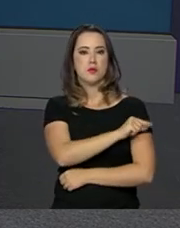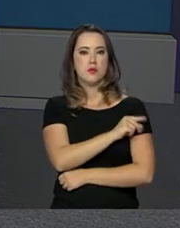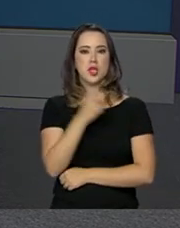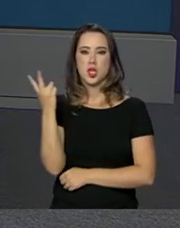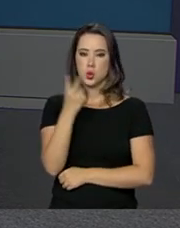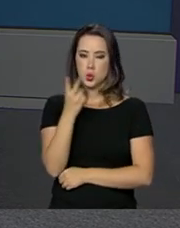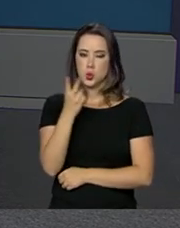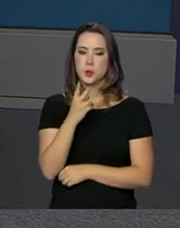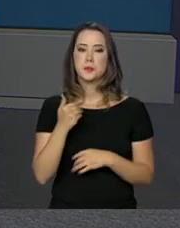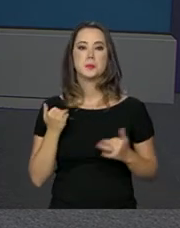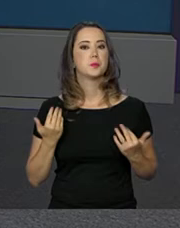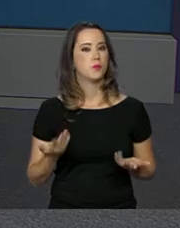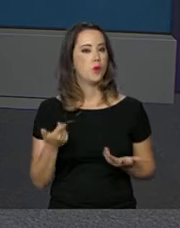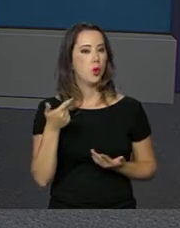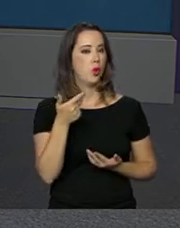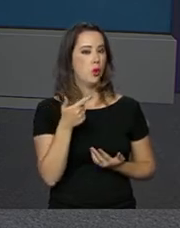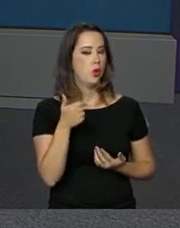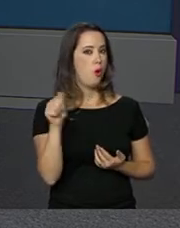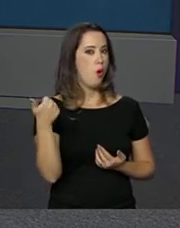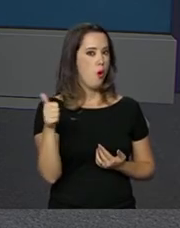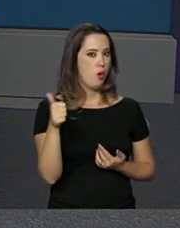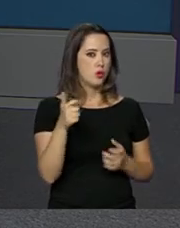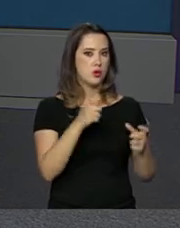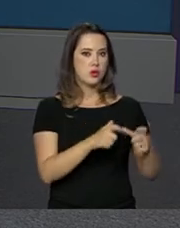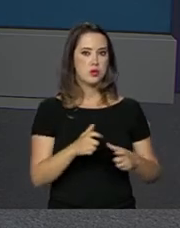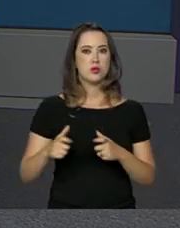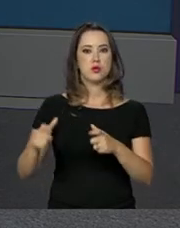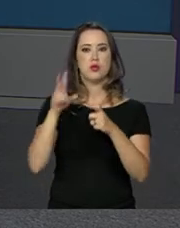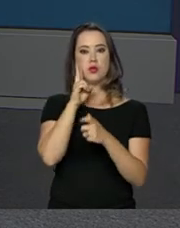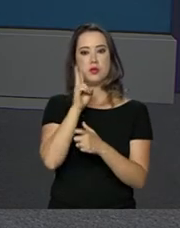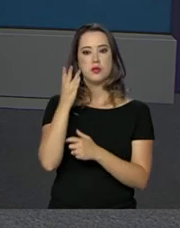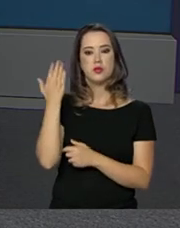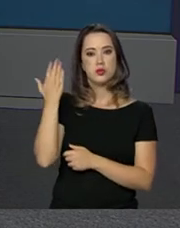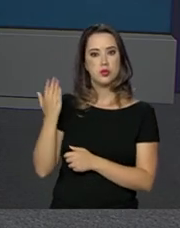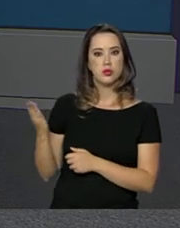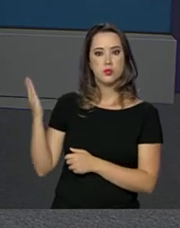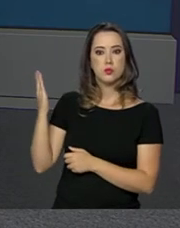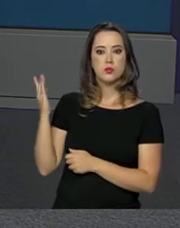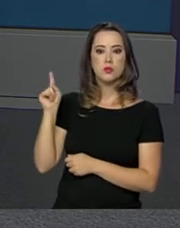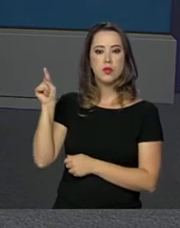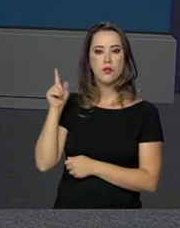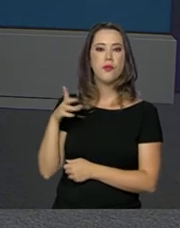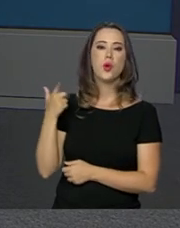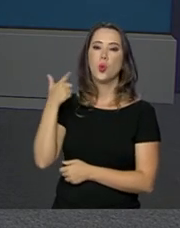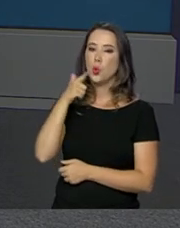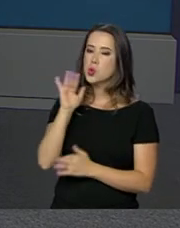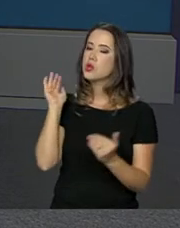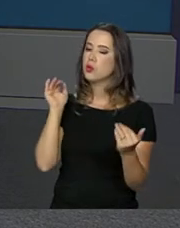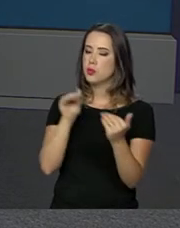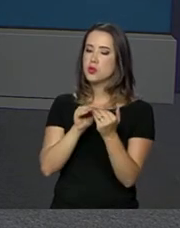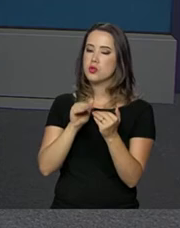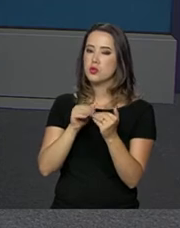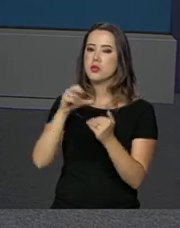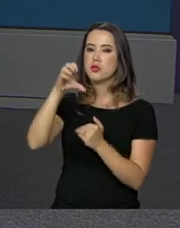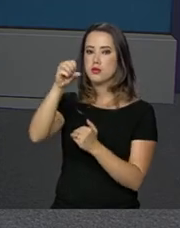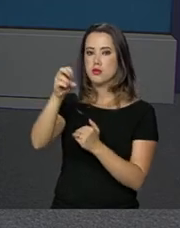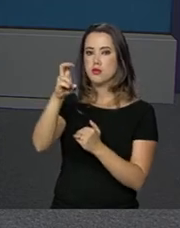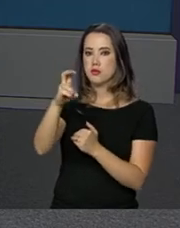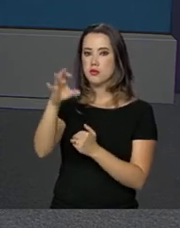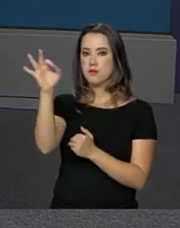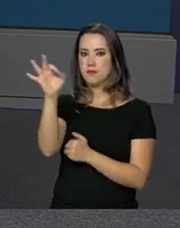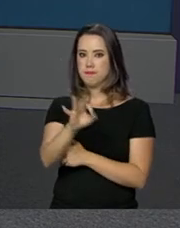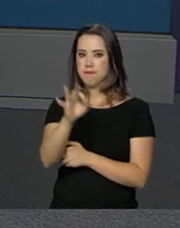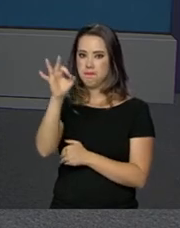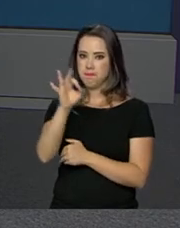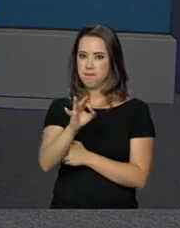das duas vacinas. 11 estados, que nós podemos ver aqui no mapa, atingiram a meta do Ministério da Saúde de vacinar pelo